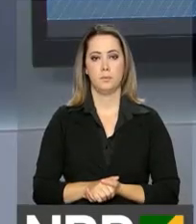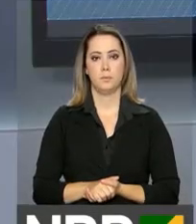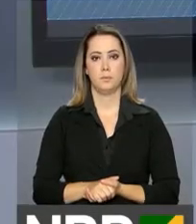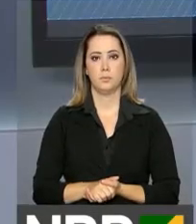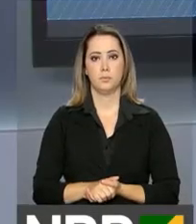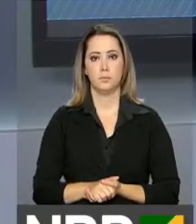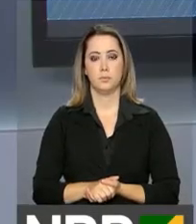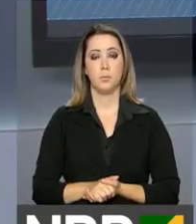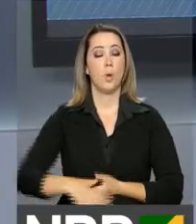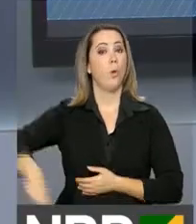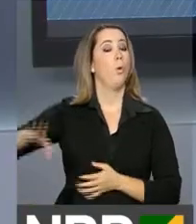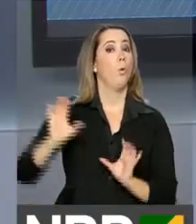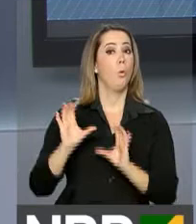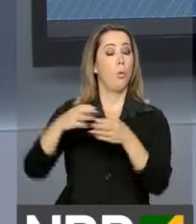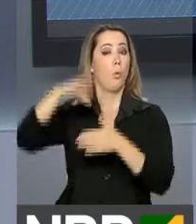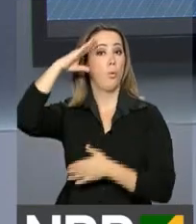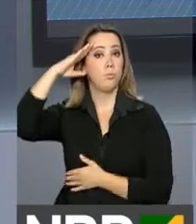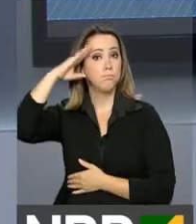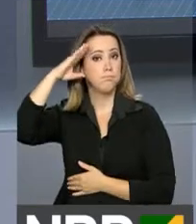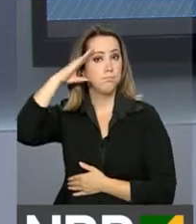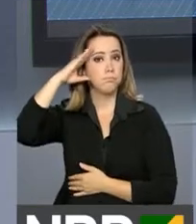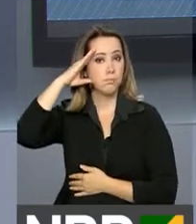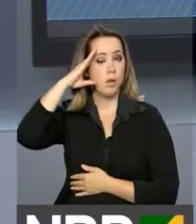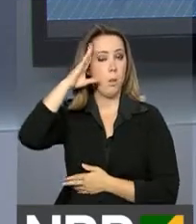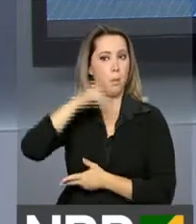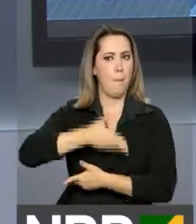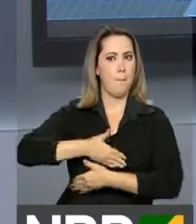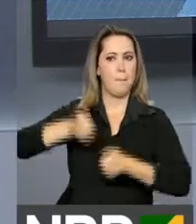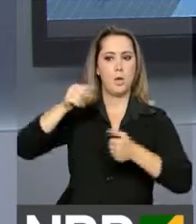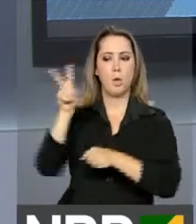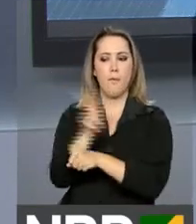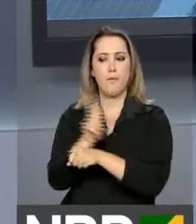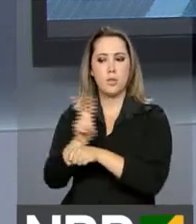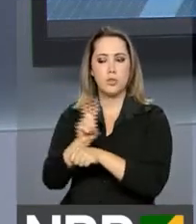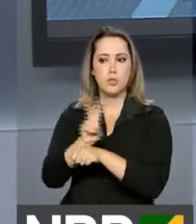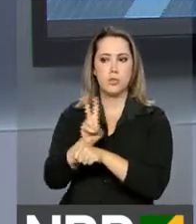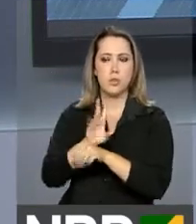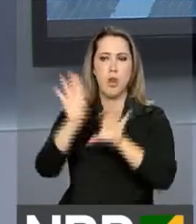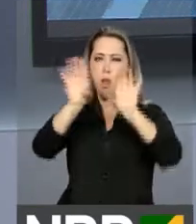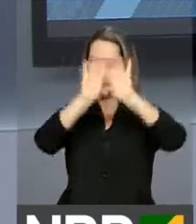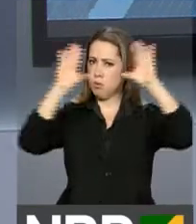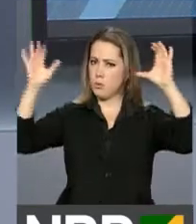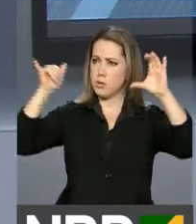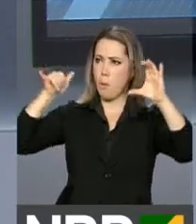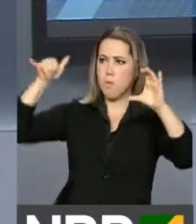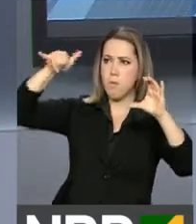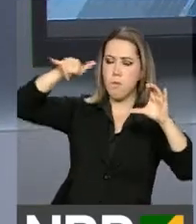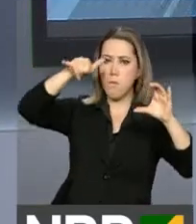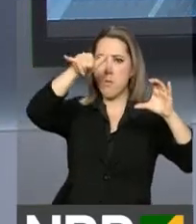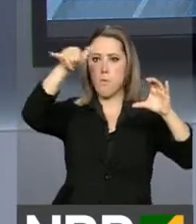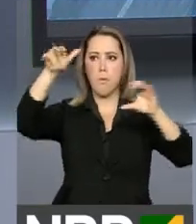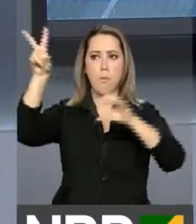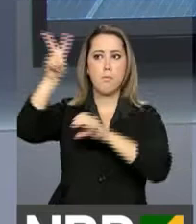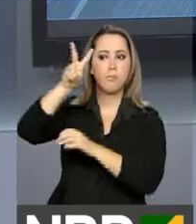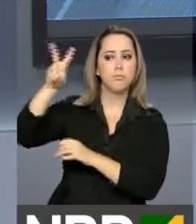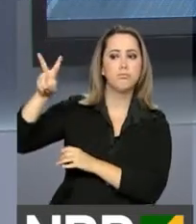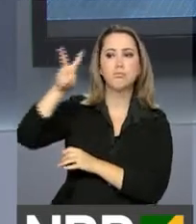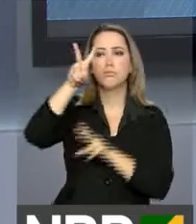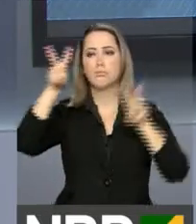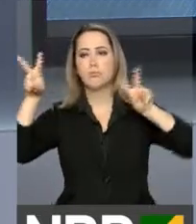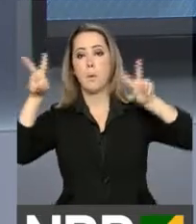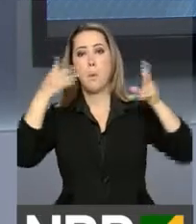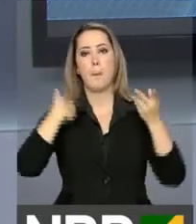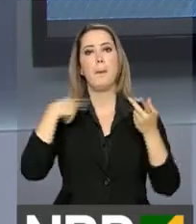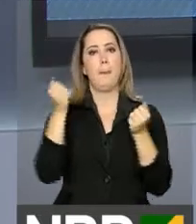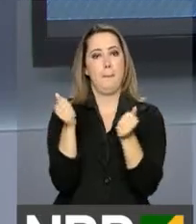As Forças Armadas estão reforçando a vigilância no espaço aéreo na fronteira do Brasil com a Bolívia e Paraguai. O